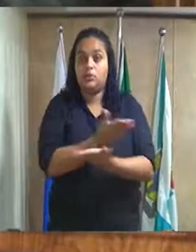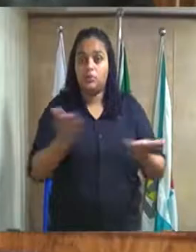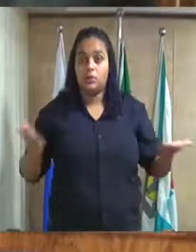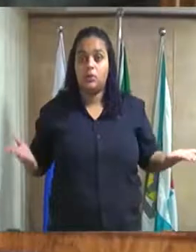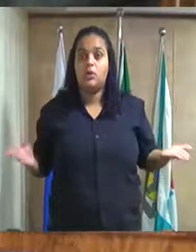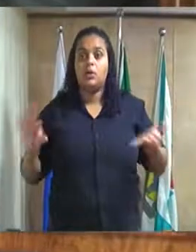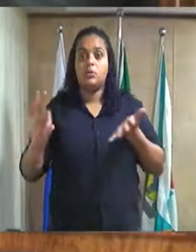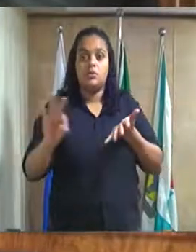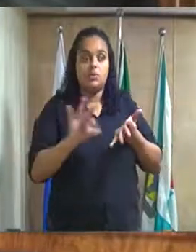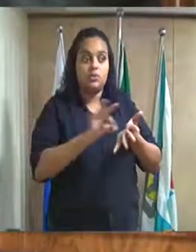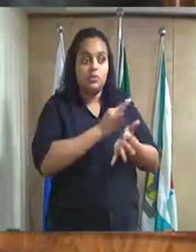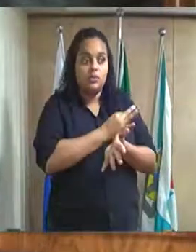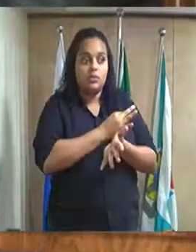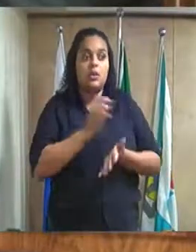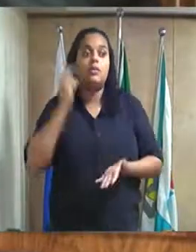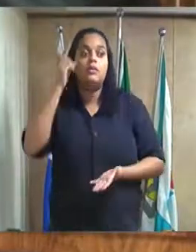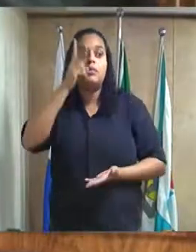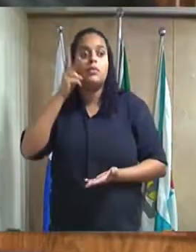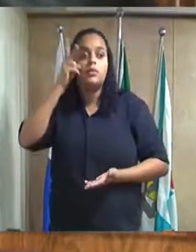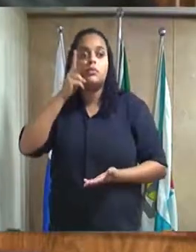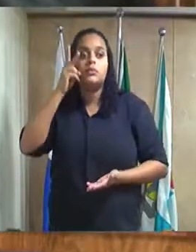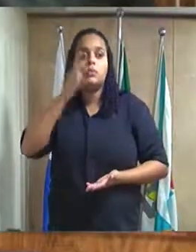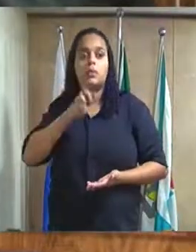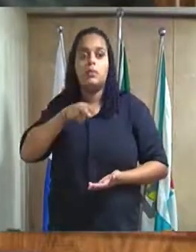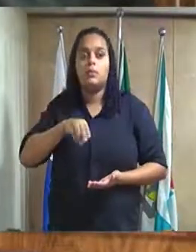Por ordem de inscrição, o vereador Marcos Tavares.